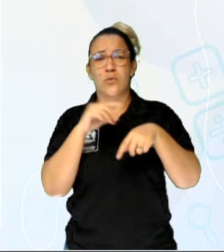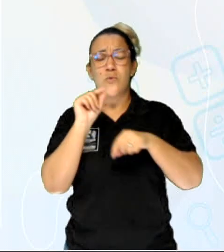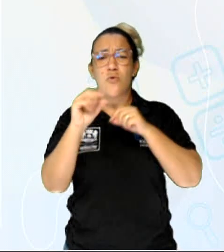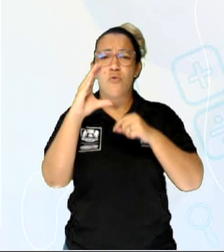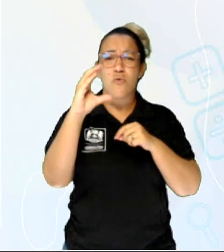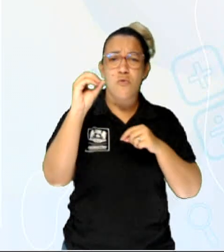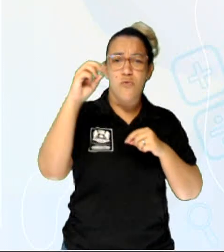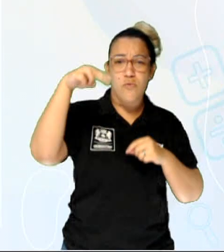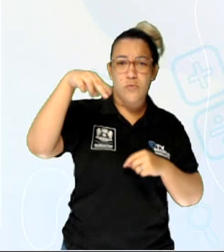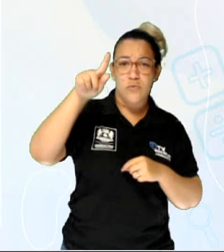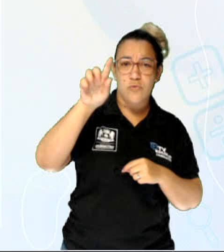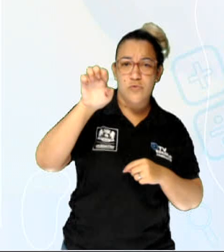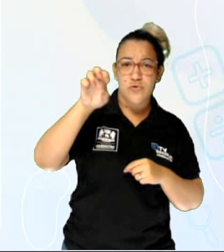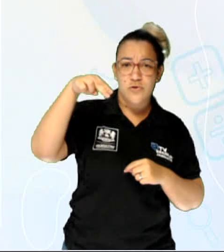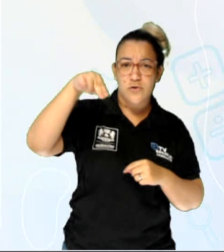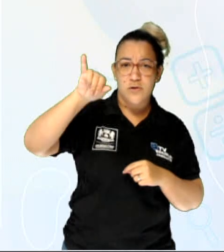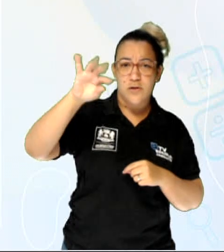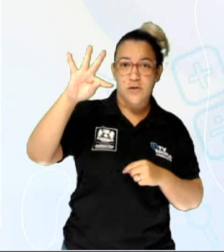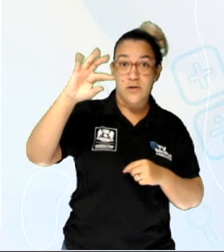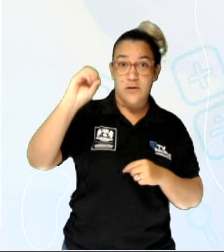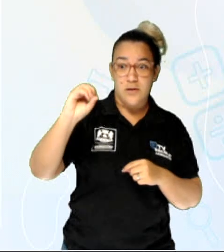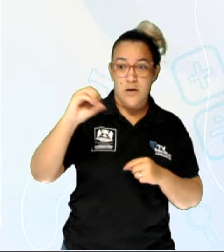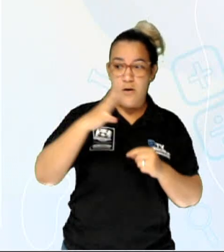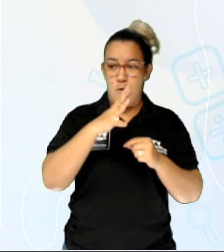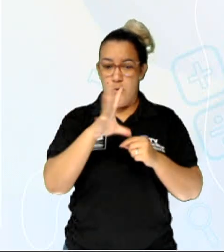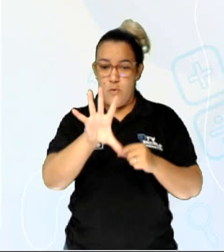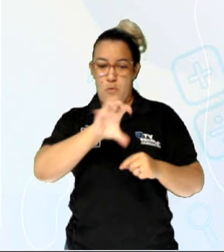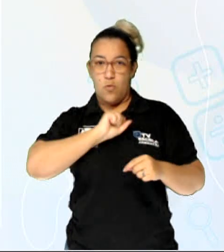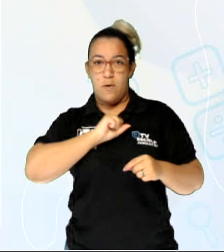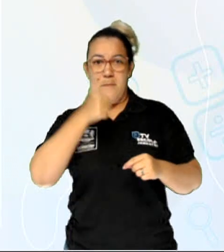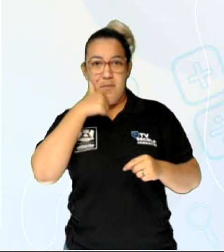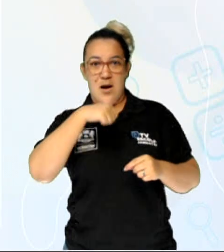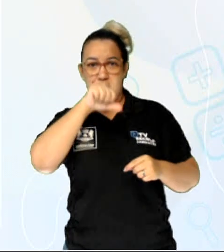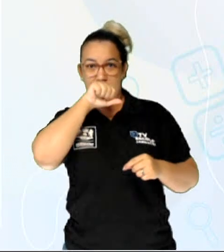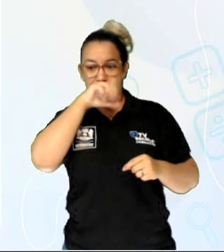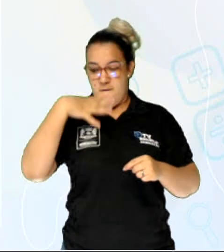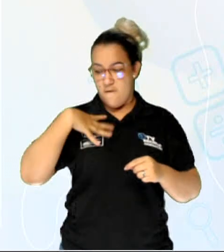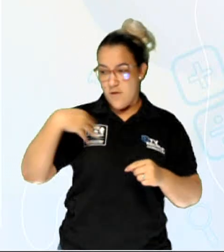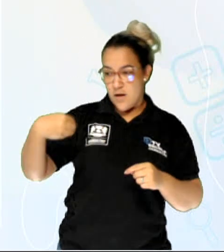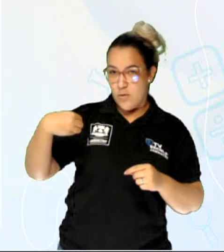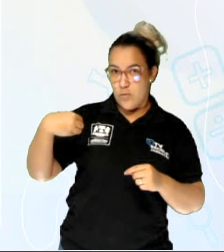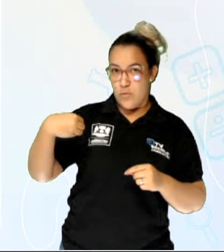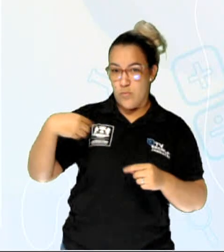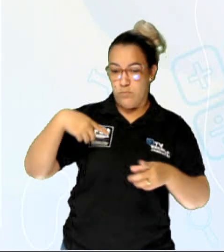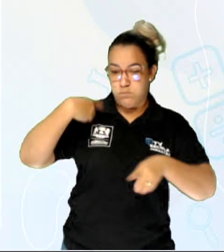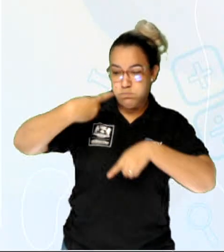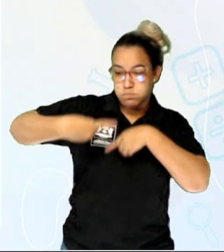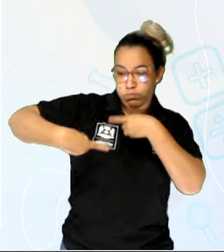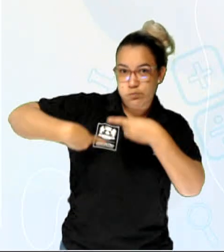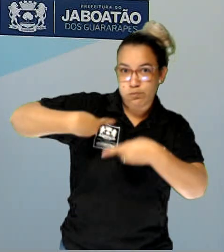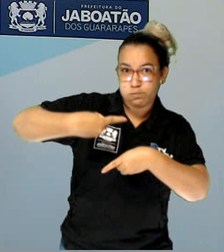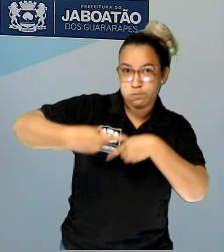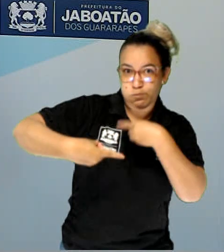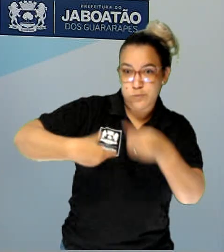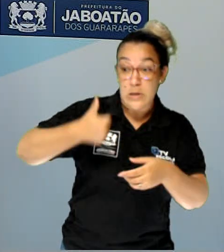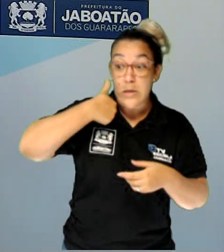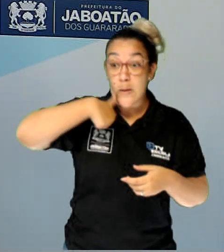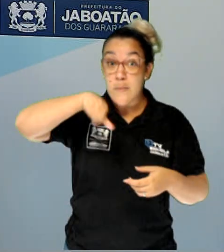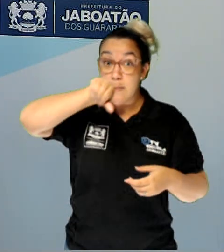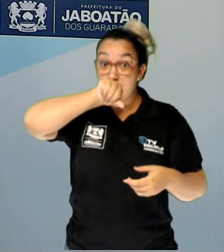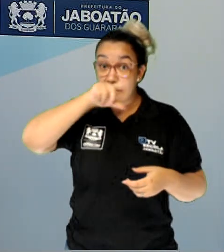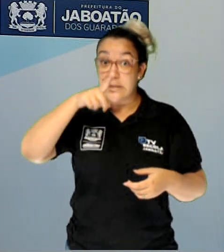uma doença congênita? É uma doença que é passada da mãe para o filho. Então, se a mãe tiver sífilis,